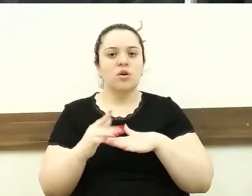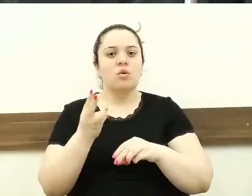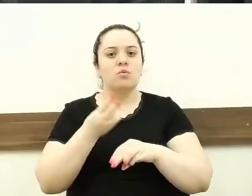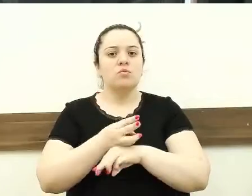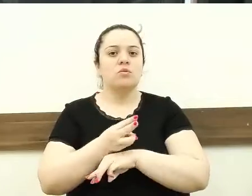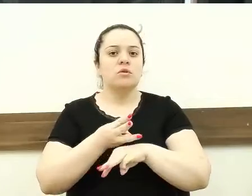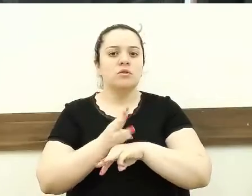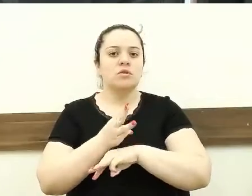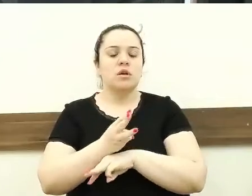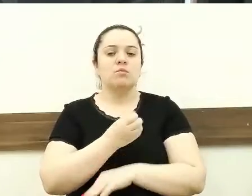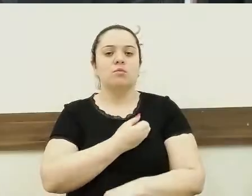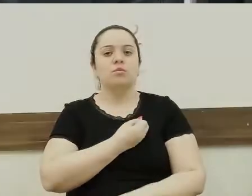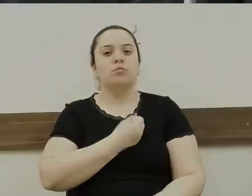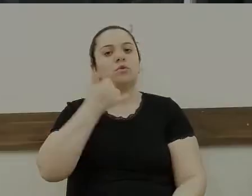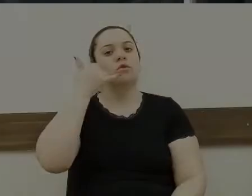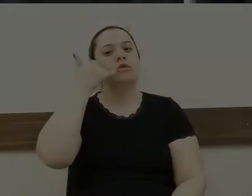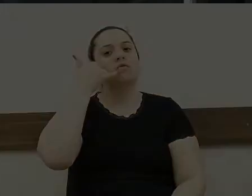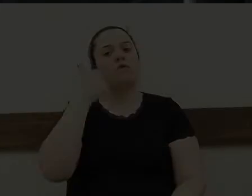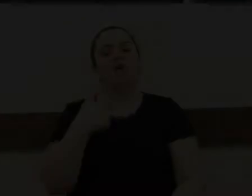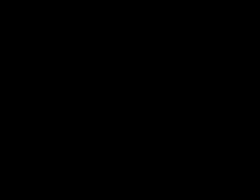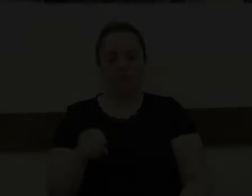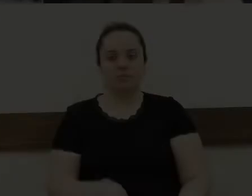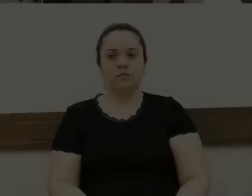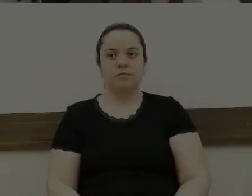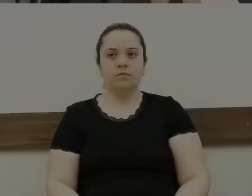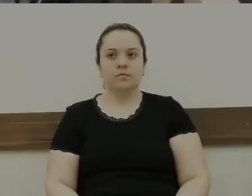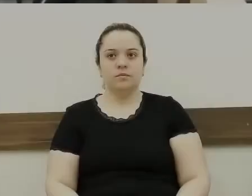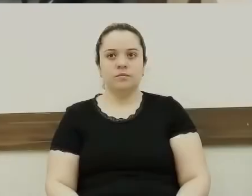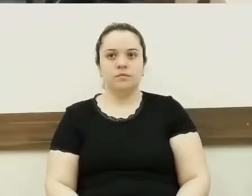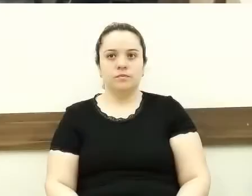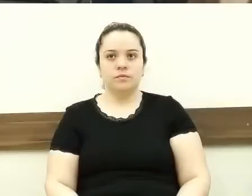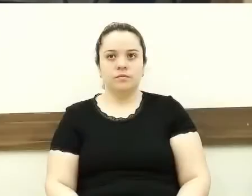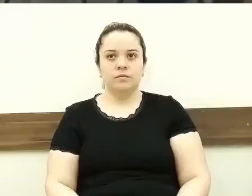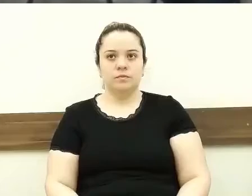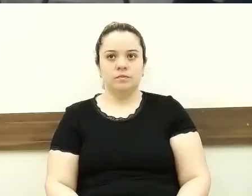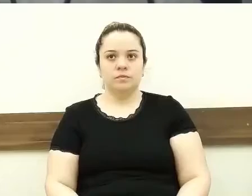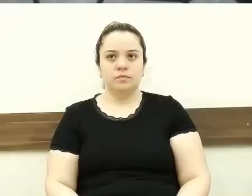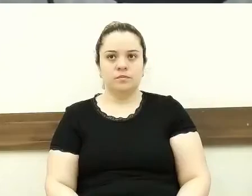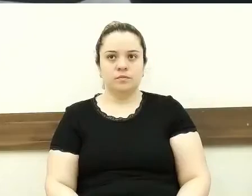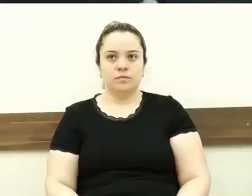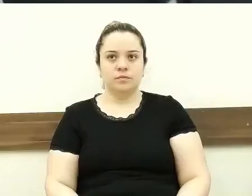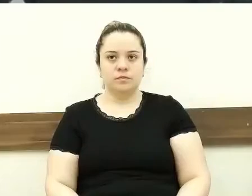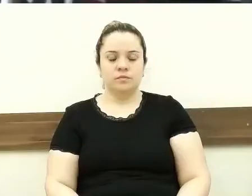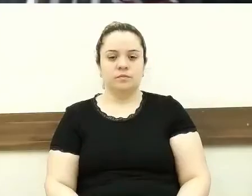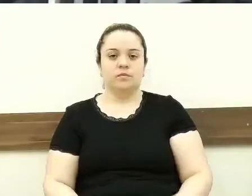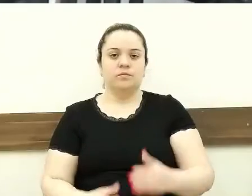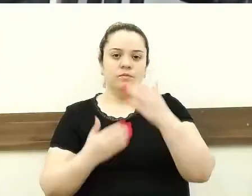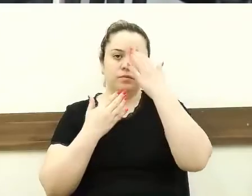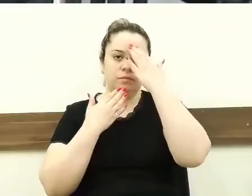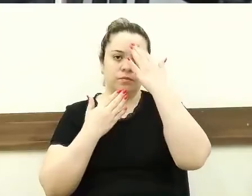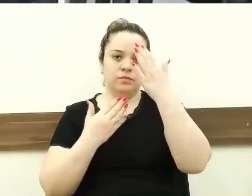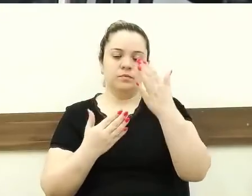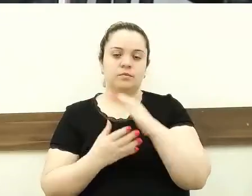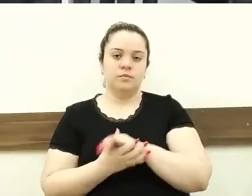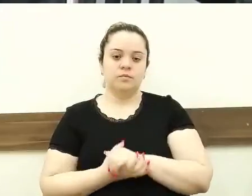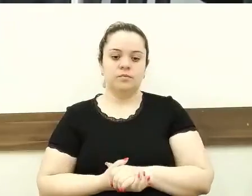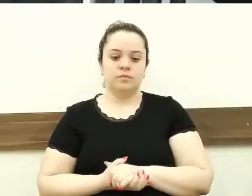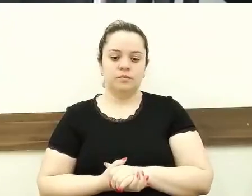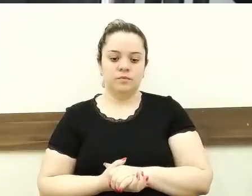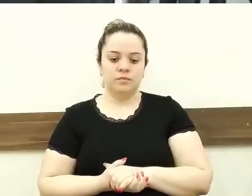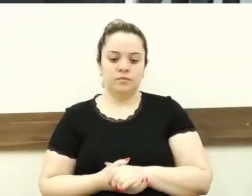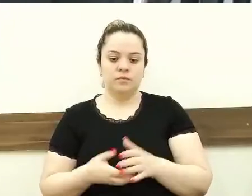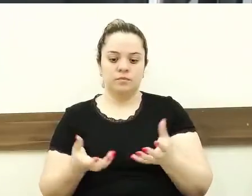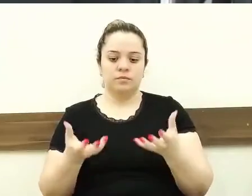sempre à disposição da comunidade guairense. Muito obrigado. obrigado, Vossa Excelência pela oportunidade, quero dizer aqui